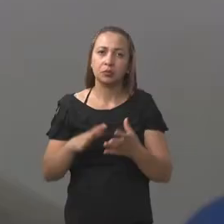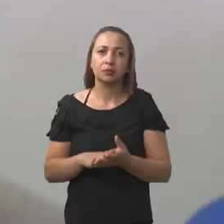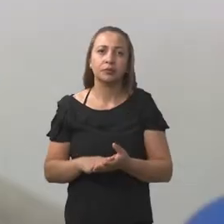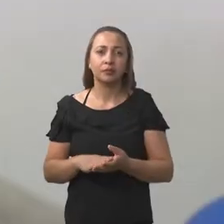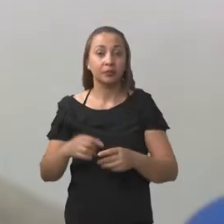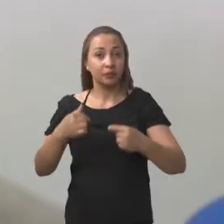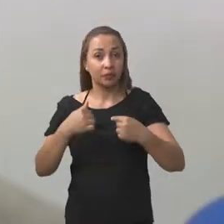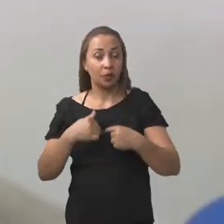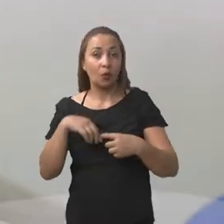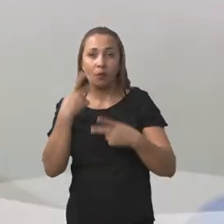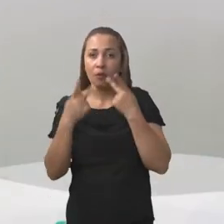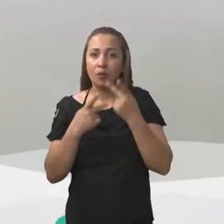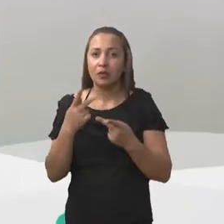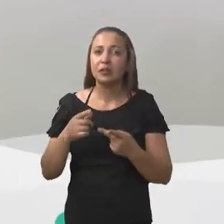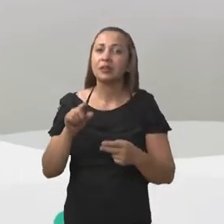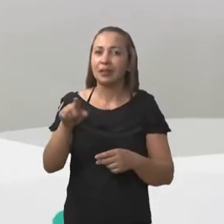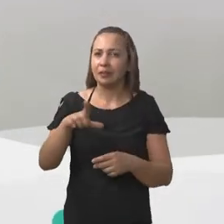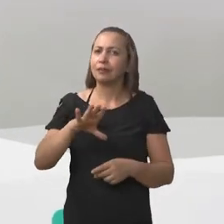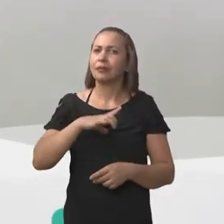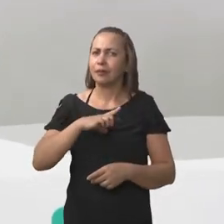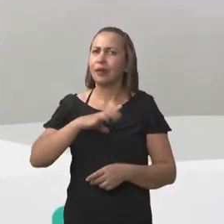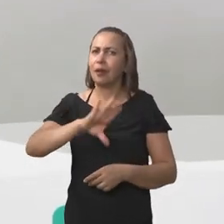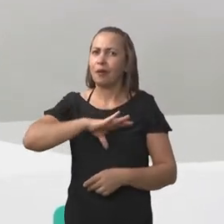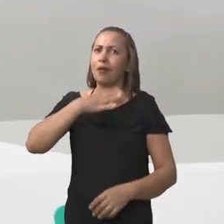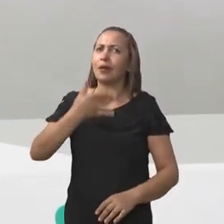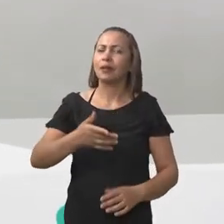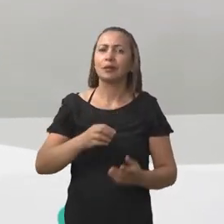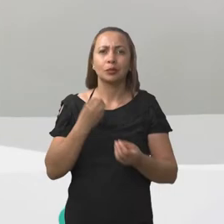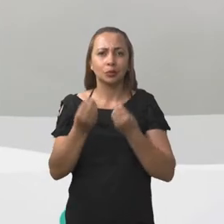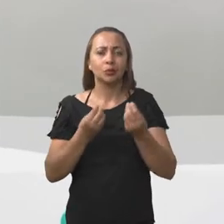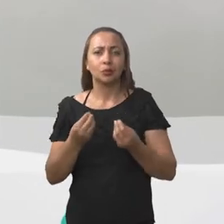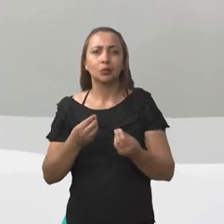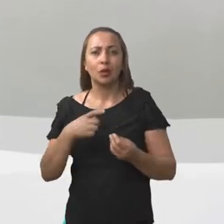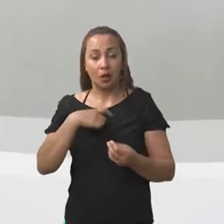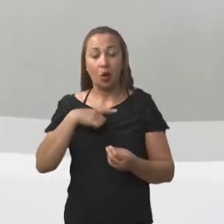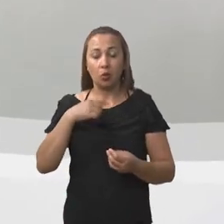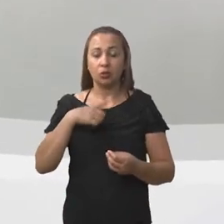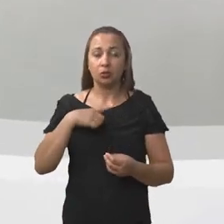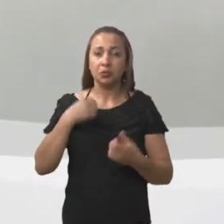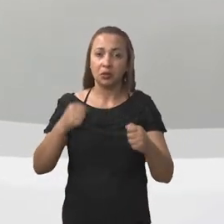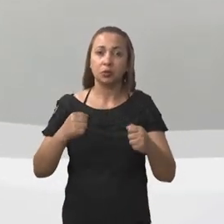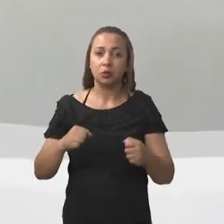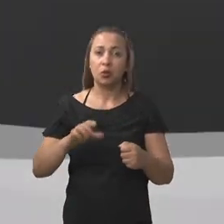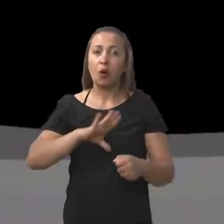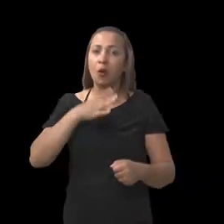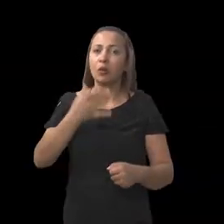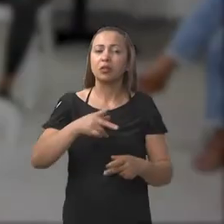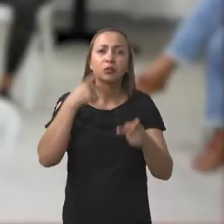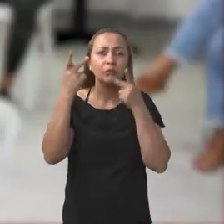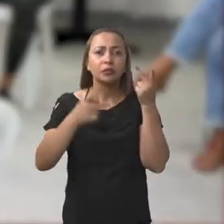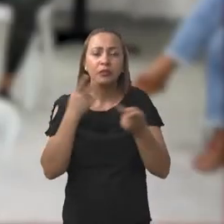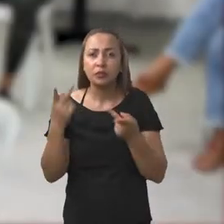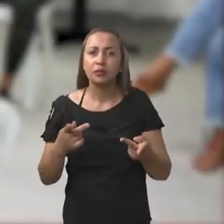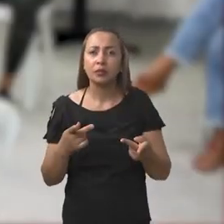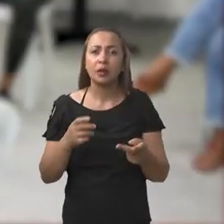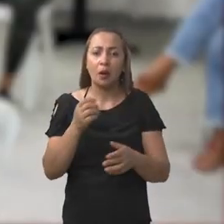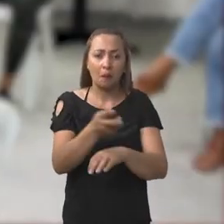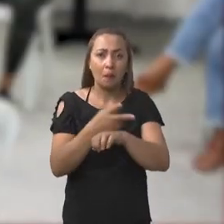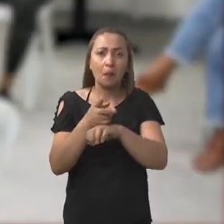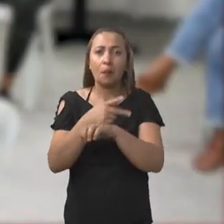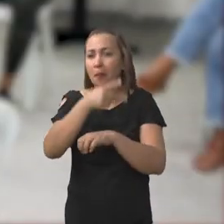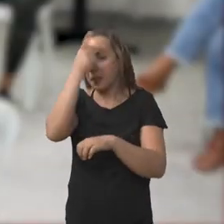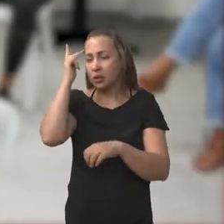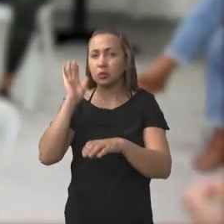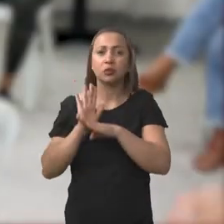Eu falaria que elas têm coragem, assim como eu tive, tenho coragem de revelar, procurar, assim, as